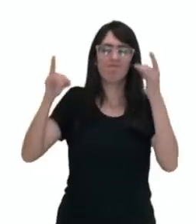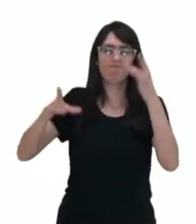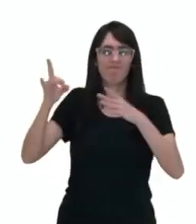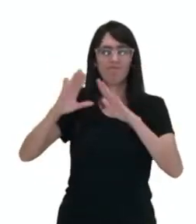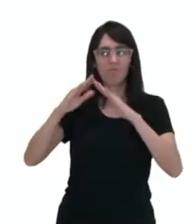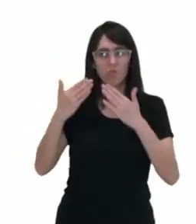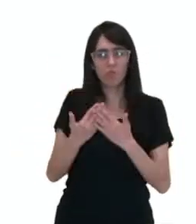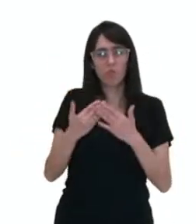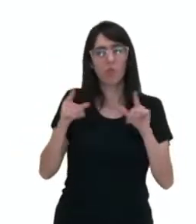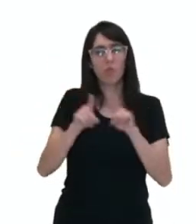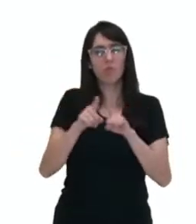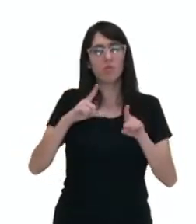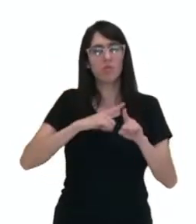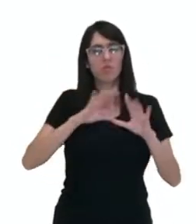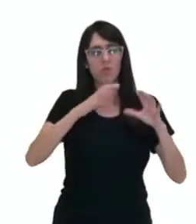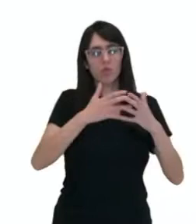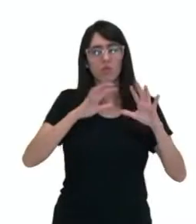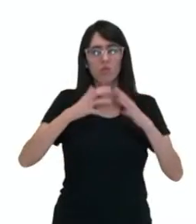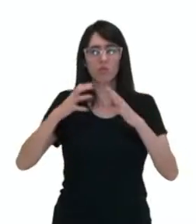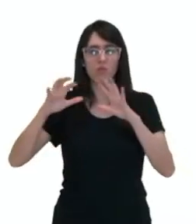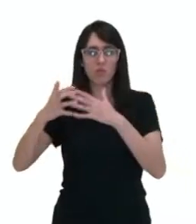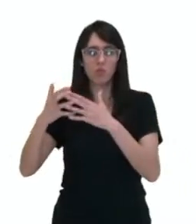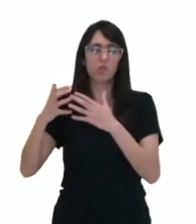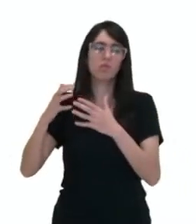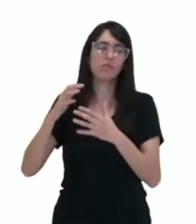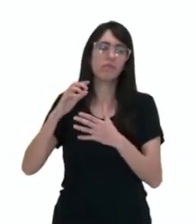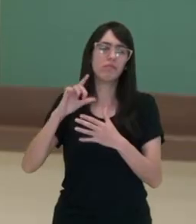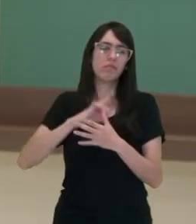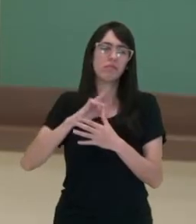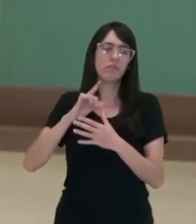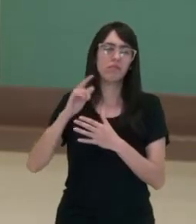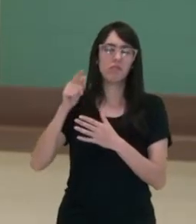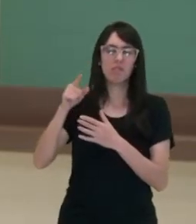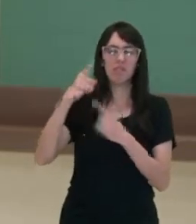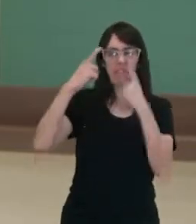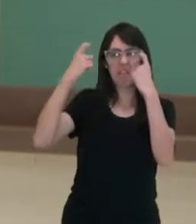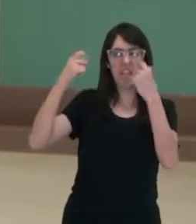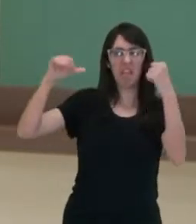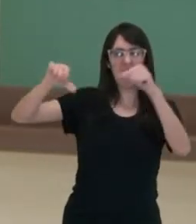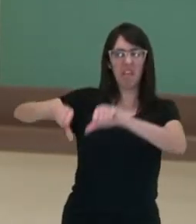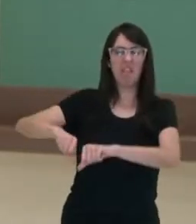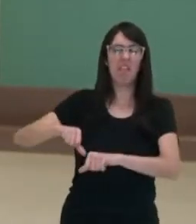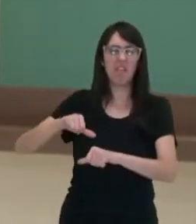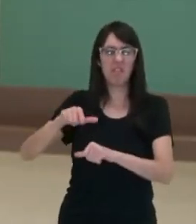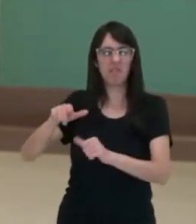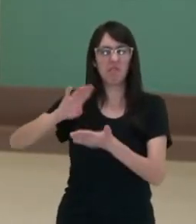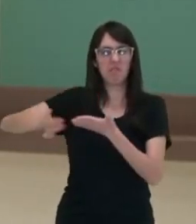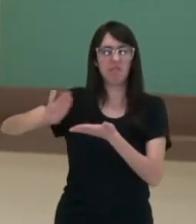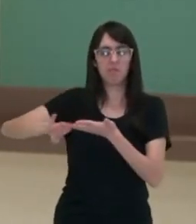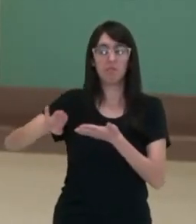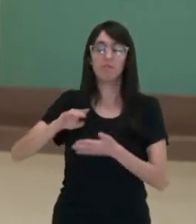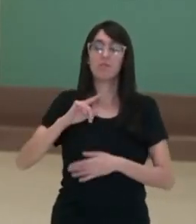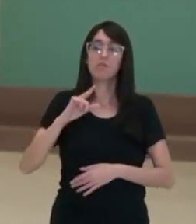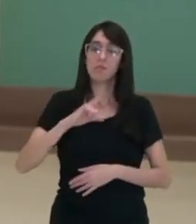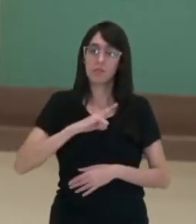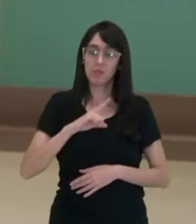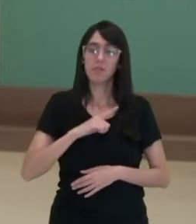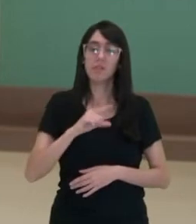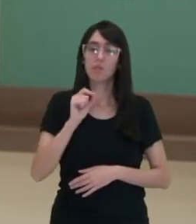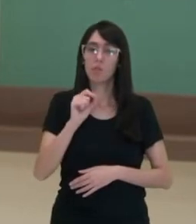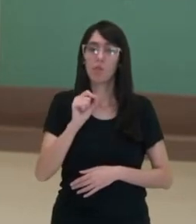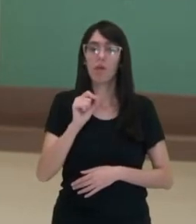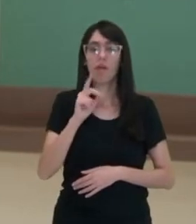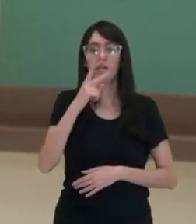marginalização de grupos sociais, então essa categorização de pessoas, essa classificação com base em